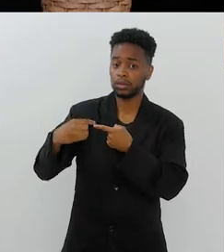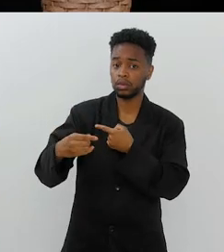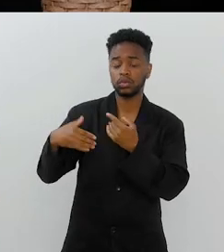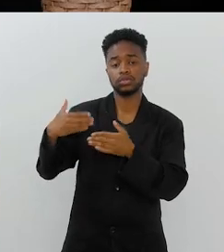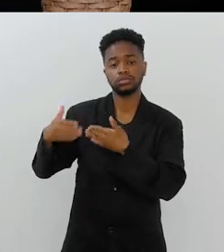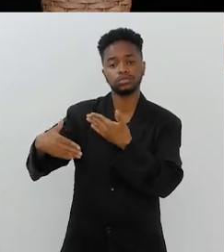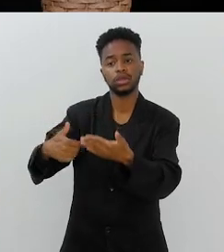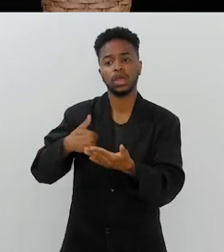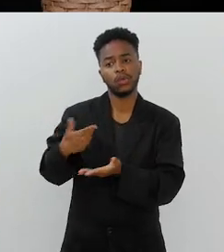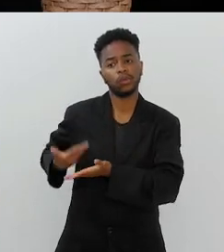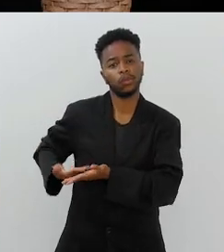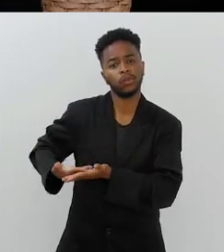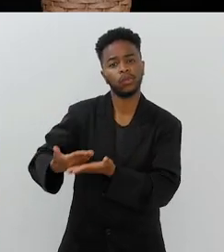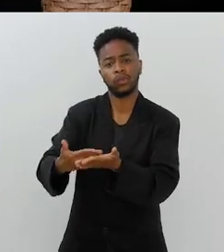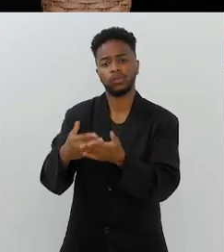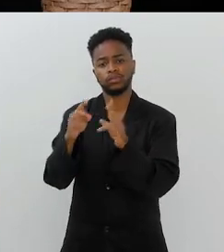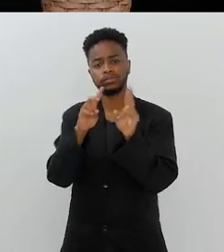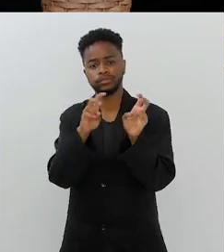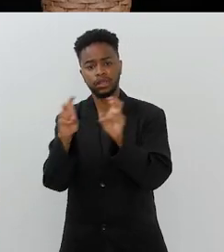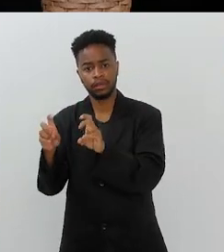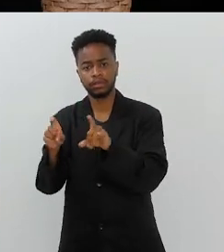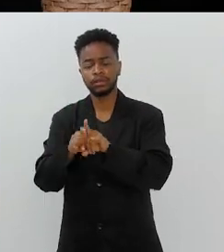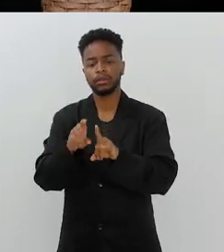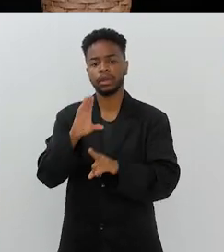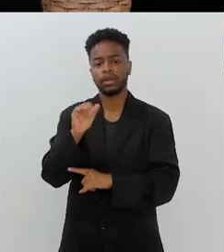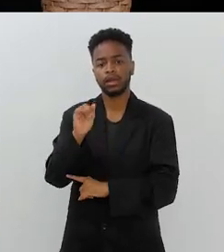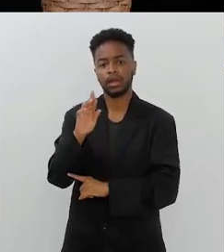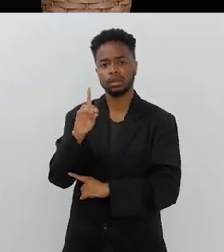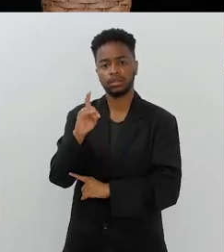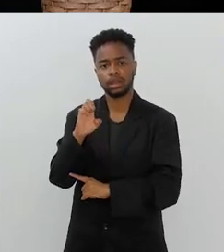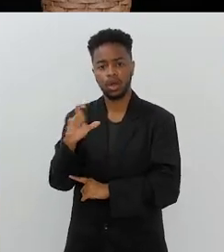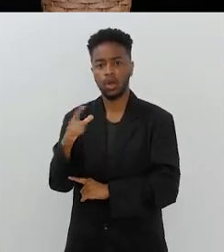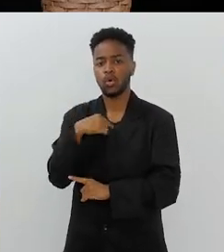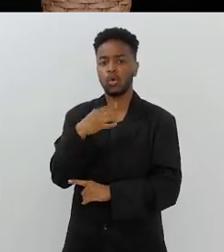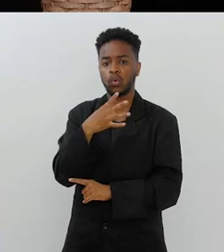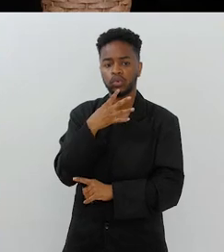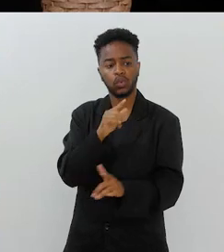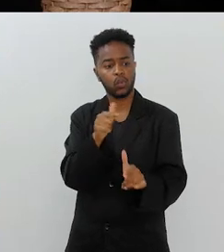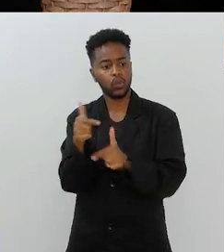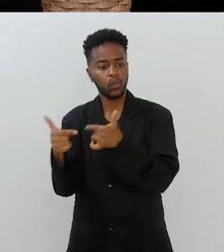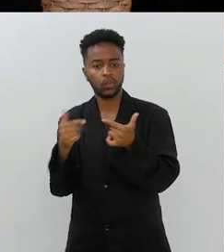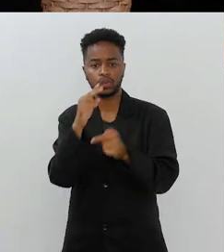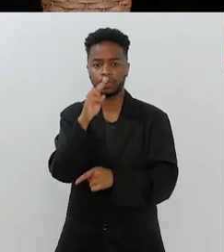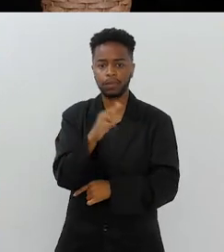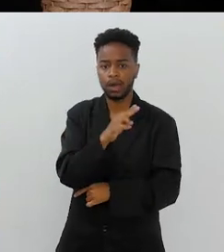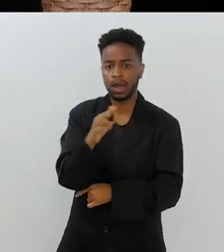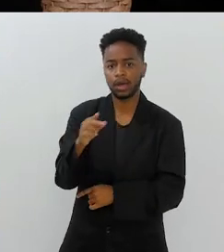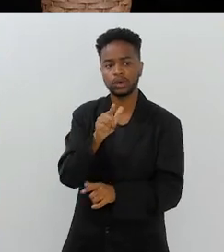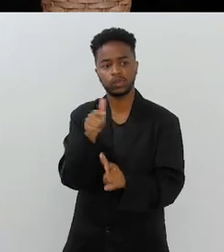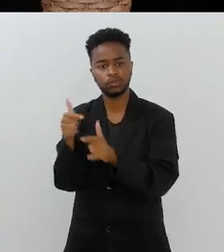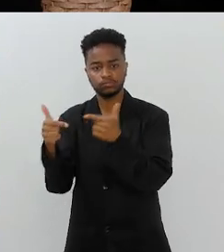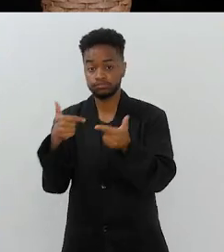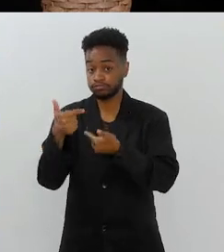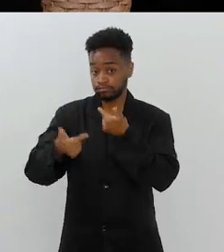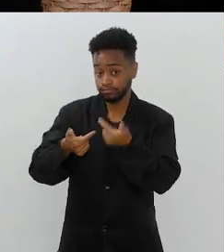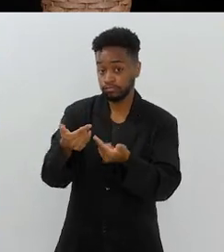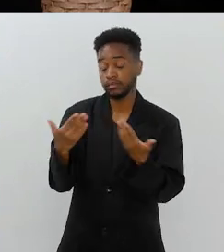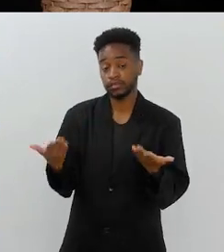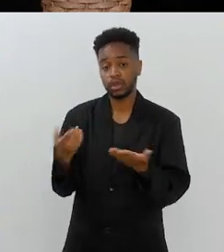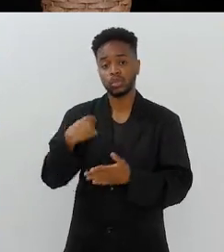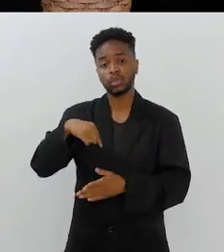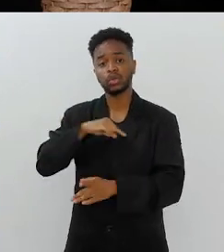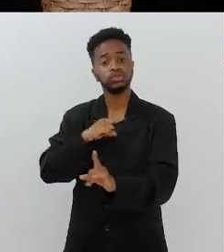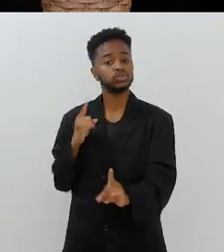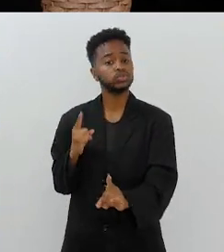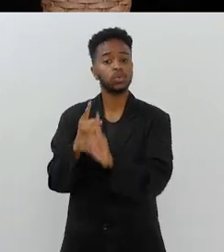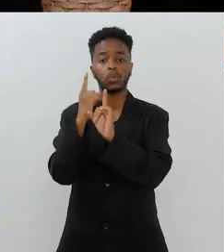partir daí, claro, fui mergulhando nesse mundo, o cardeal, aí fui conhecendo outros padres, outros trabalhos. E